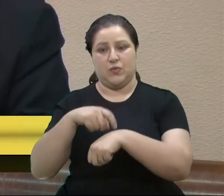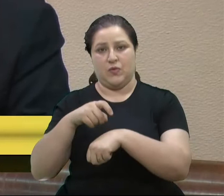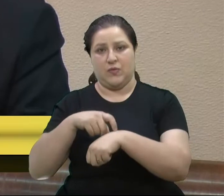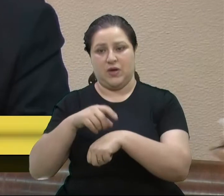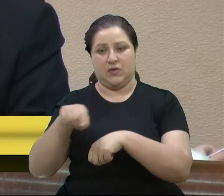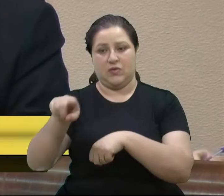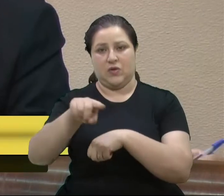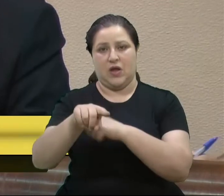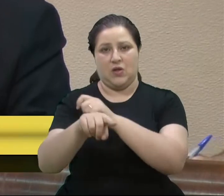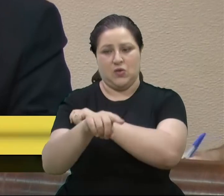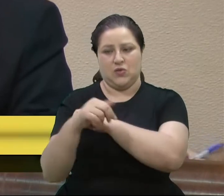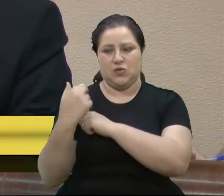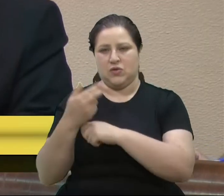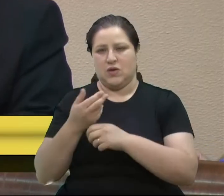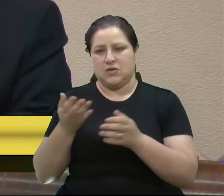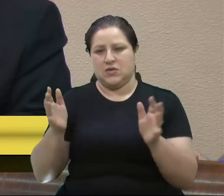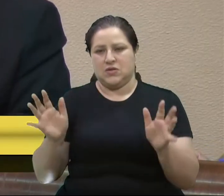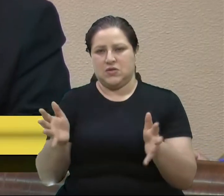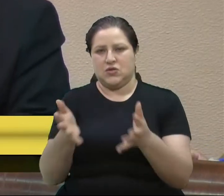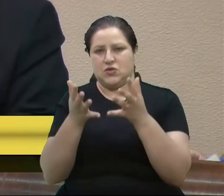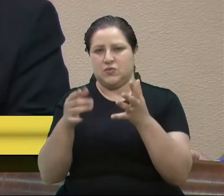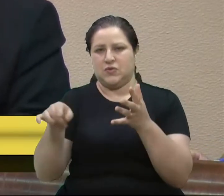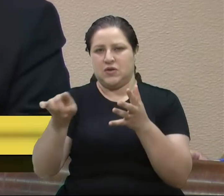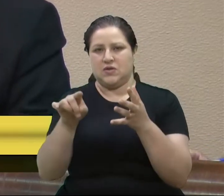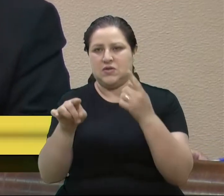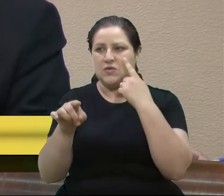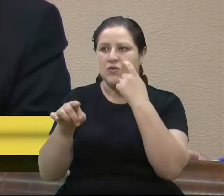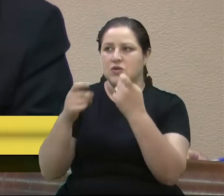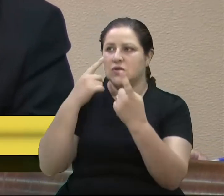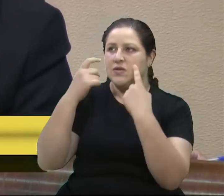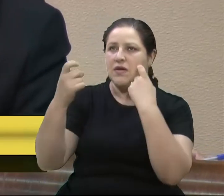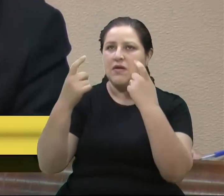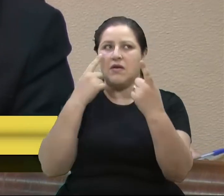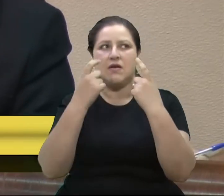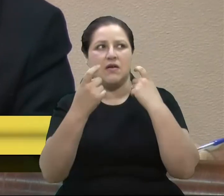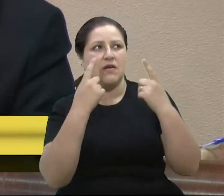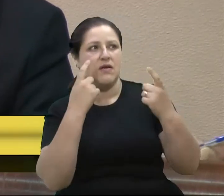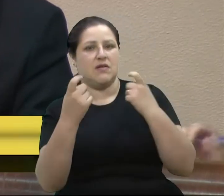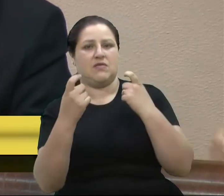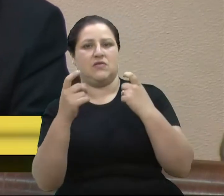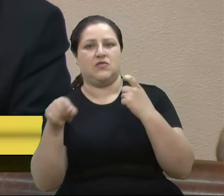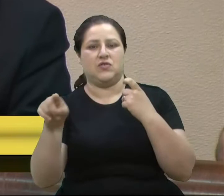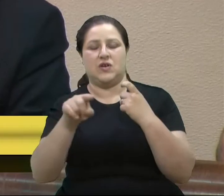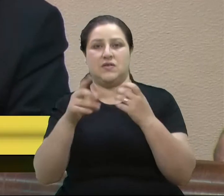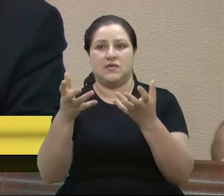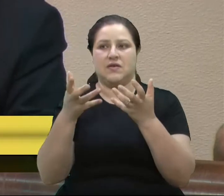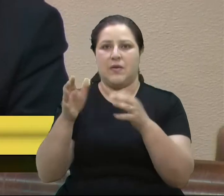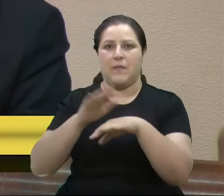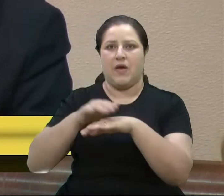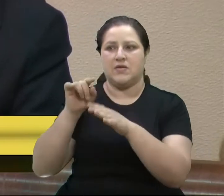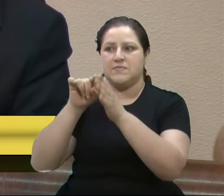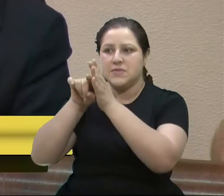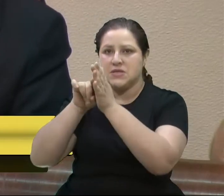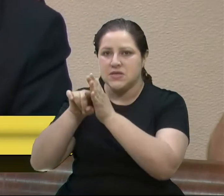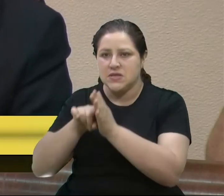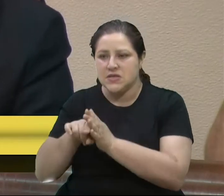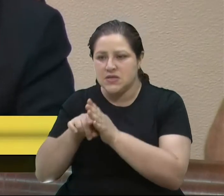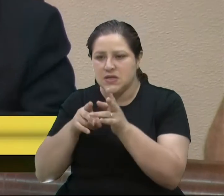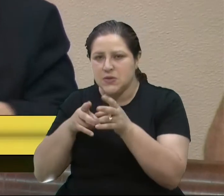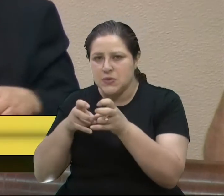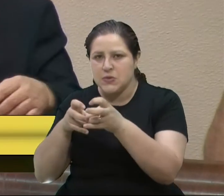curiosidade e, desde então, consequentemente, a pesquisa e a investigação.